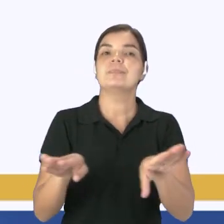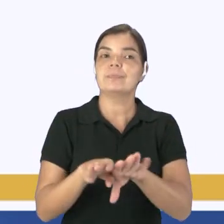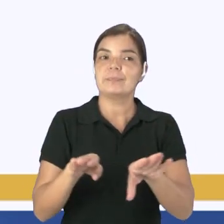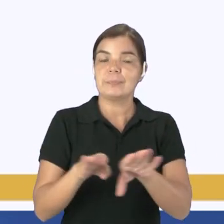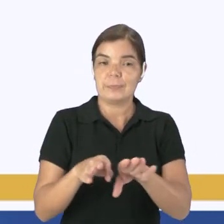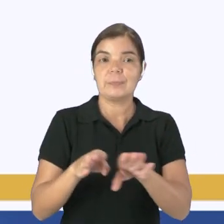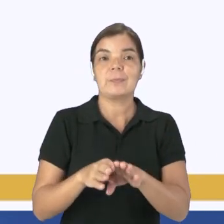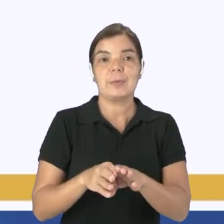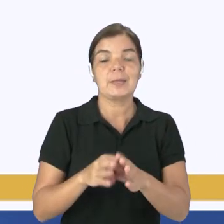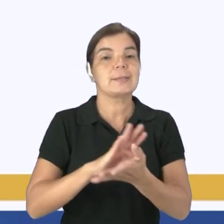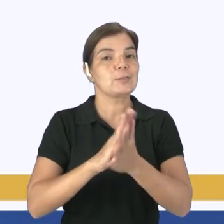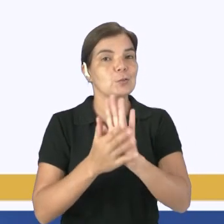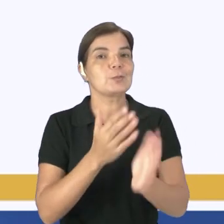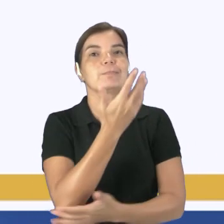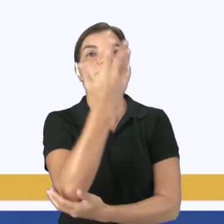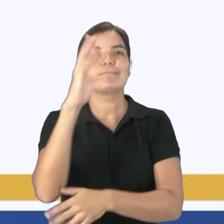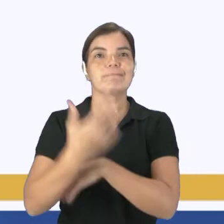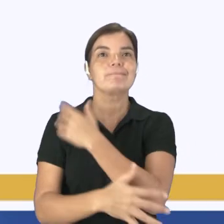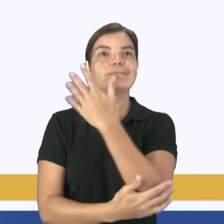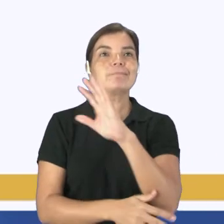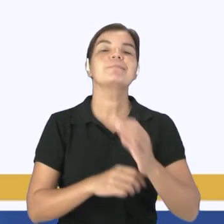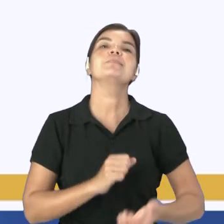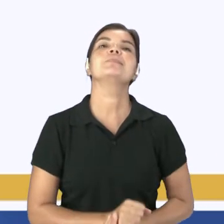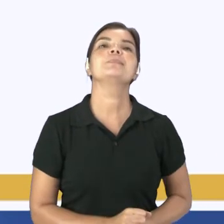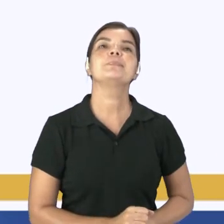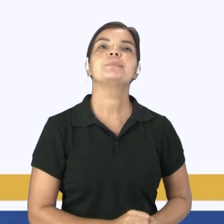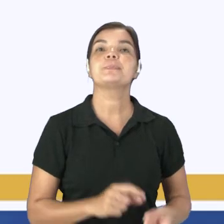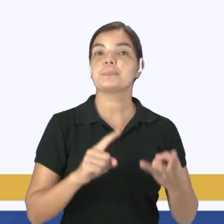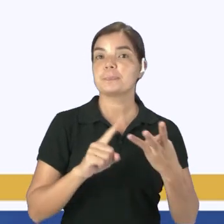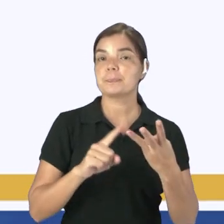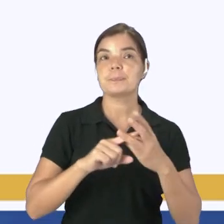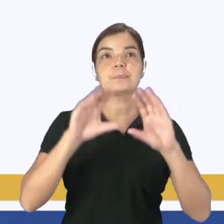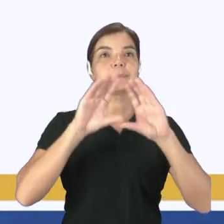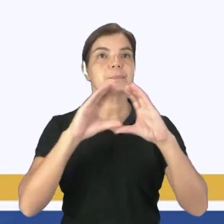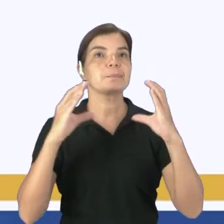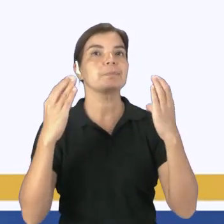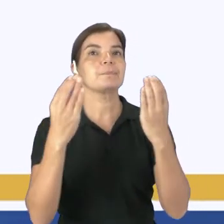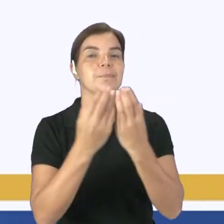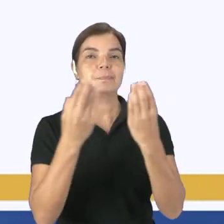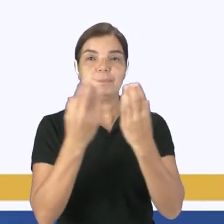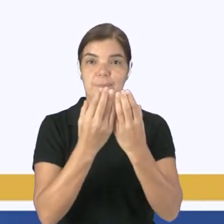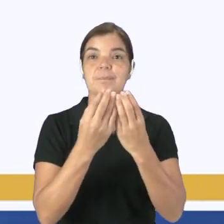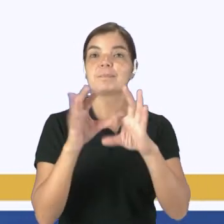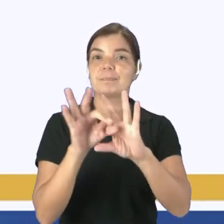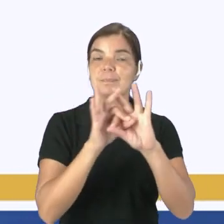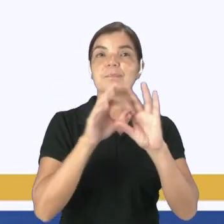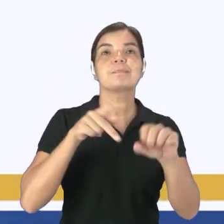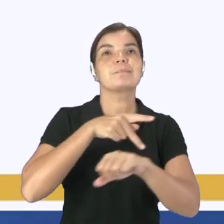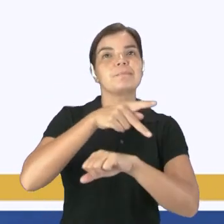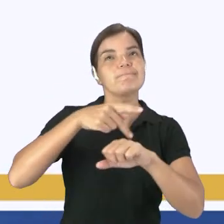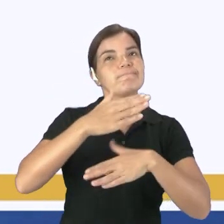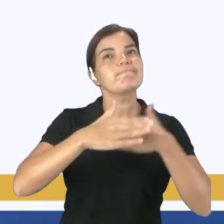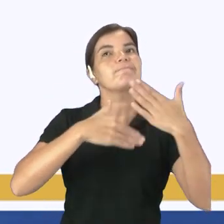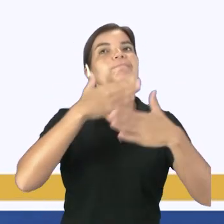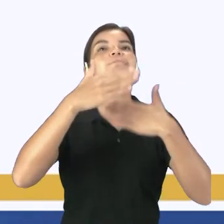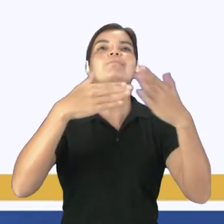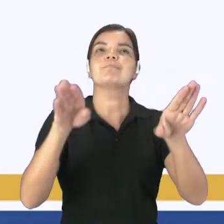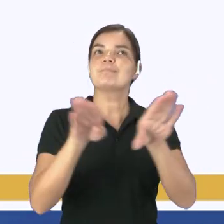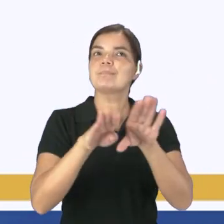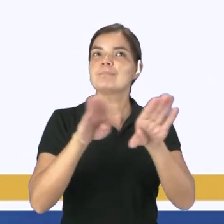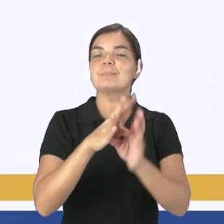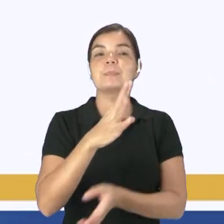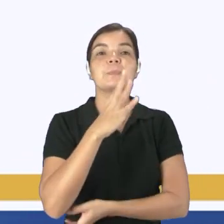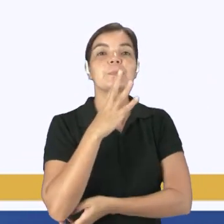recursos naturais. E aí, por último, nós temos a Conferência das Nações Unidas sobre o Desenvolvimento Sustentável, também